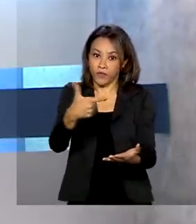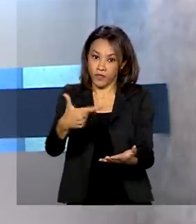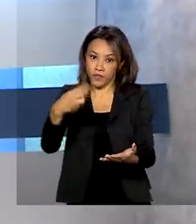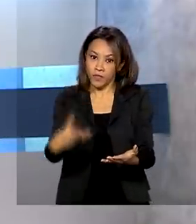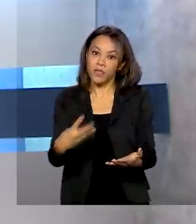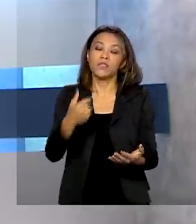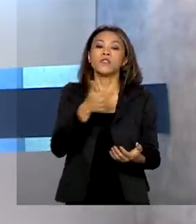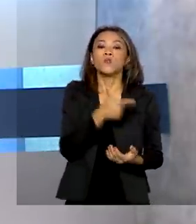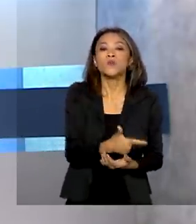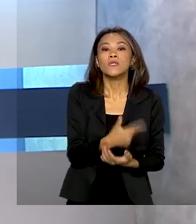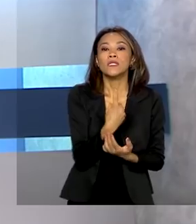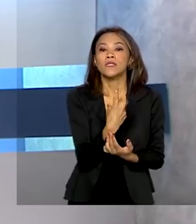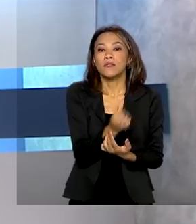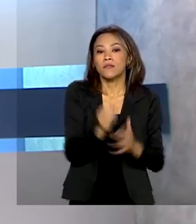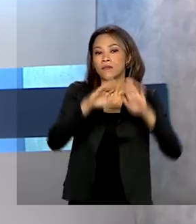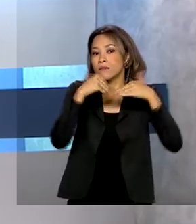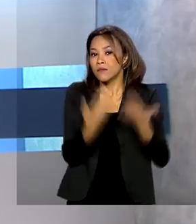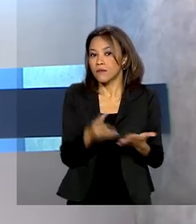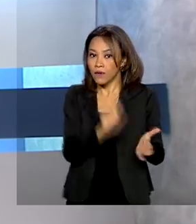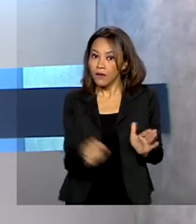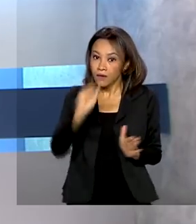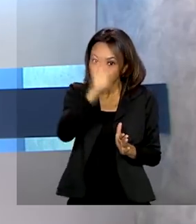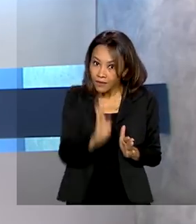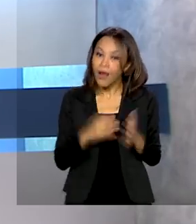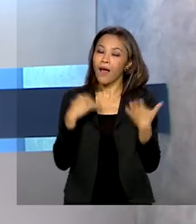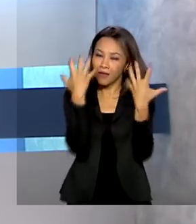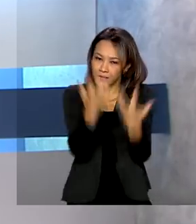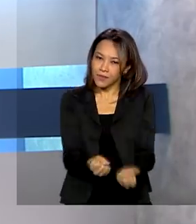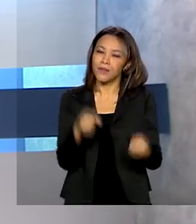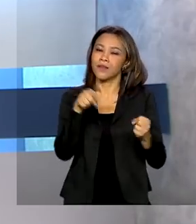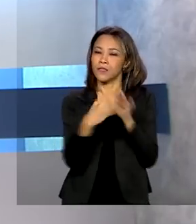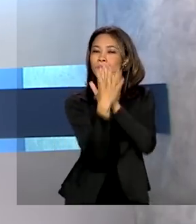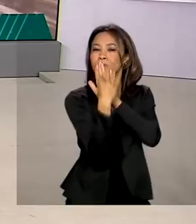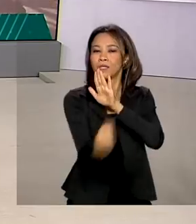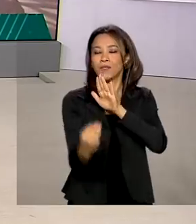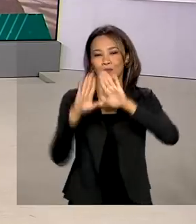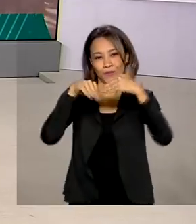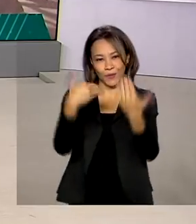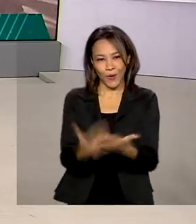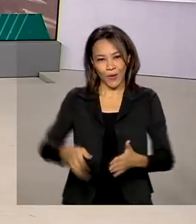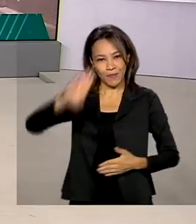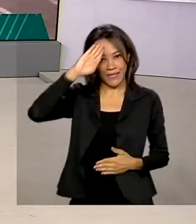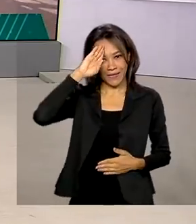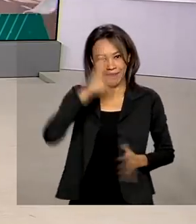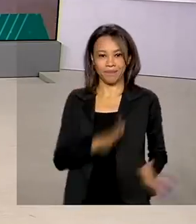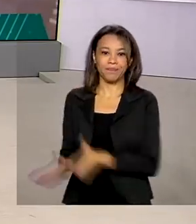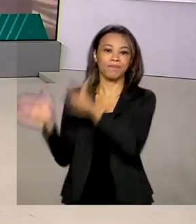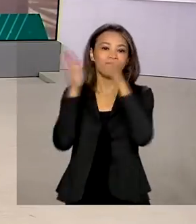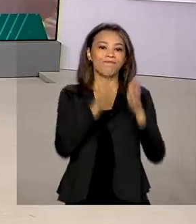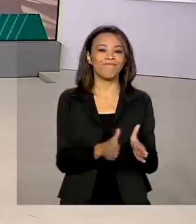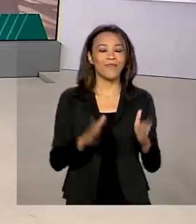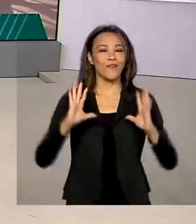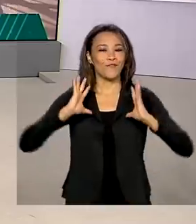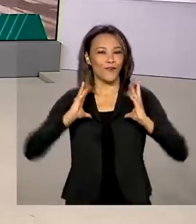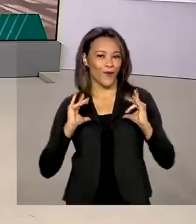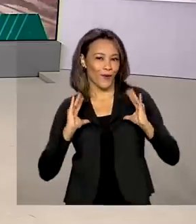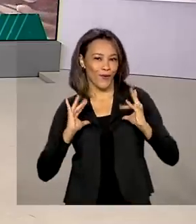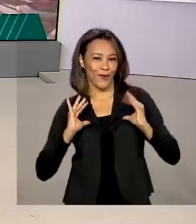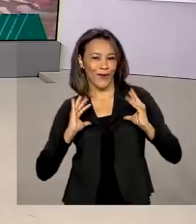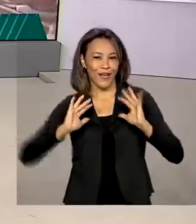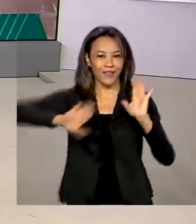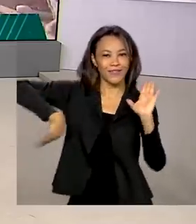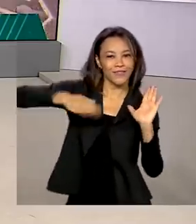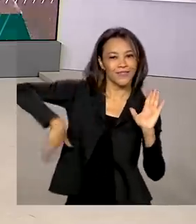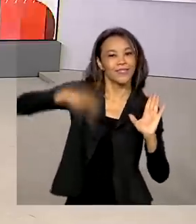escolas de todo o país adotem o modelo cívico-militar. De folga no litoral paulista, o presidente